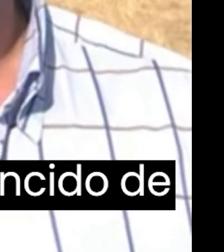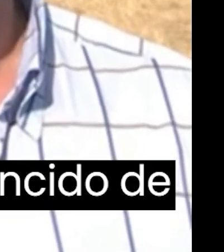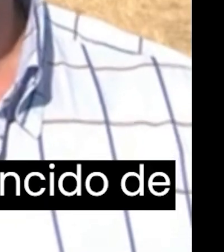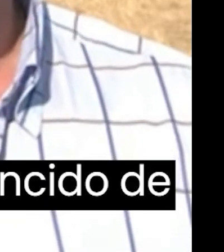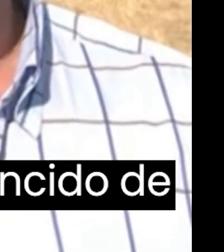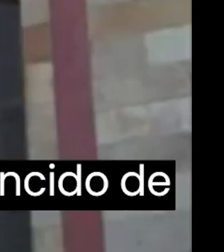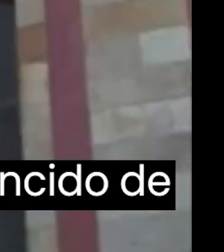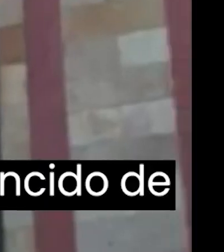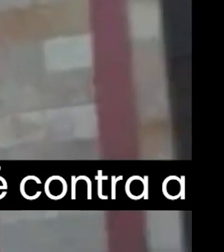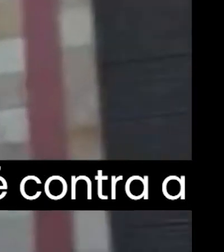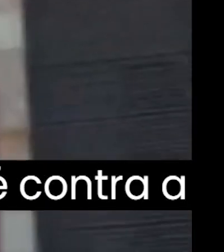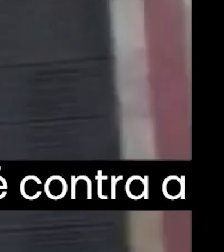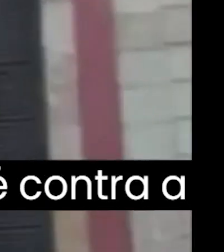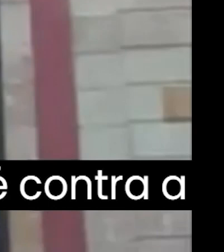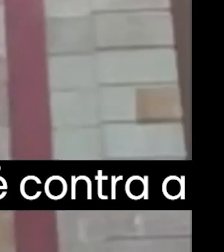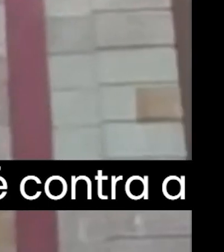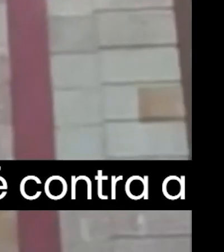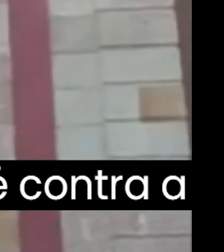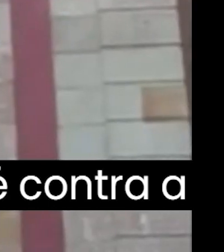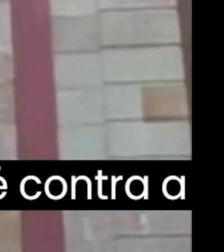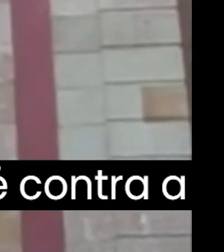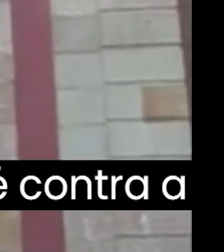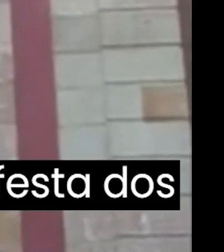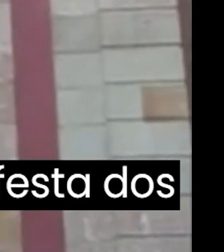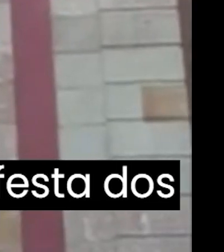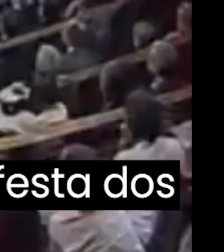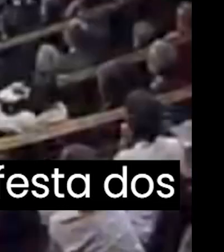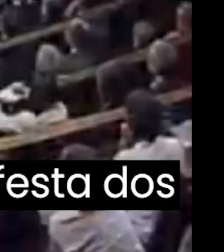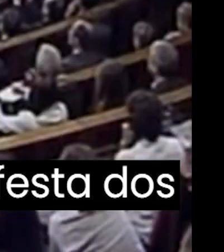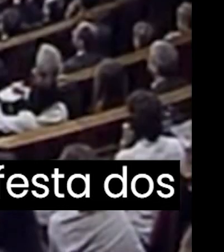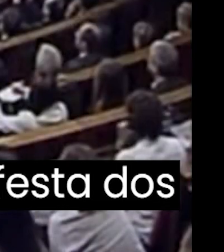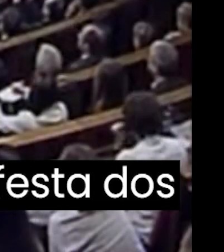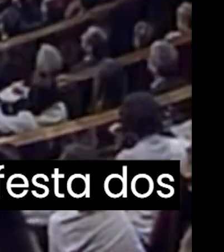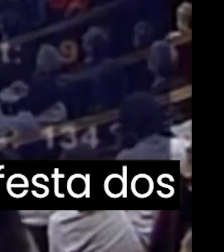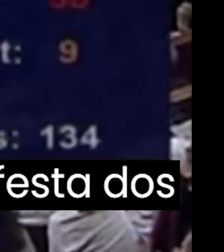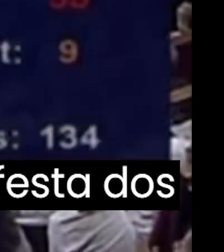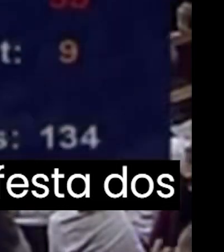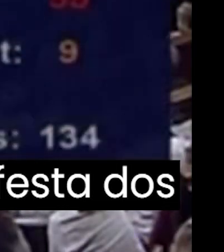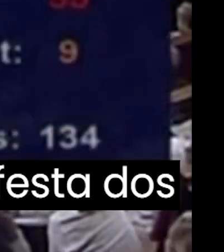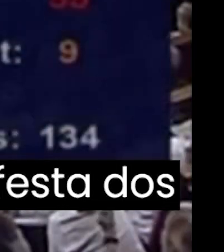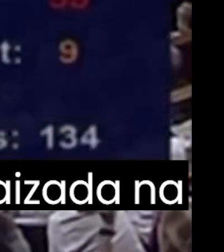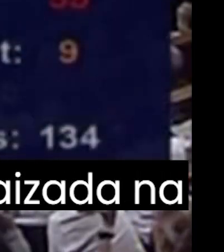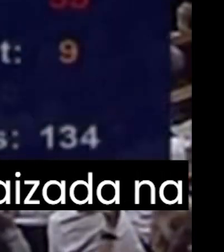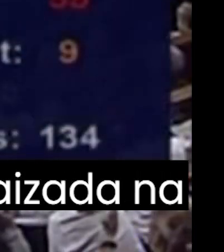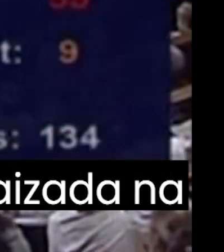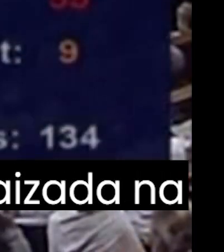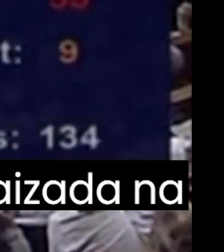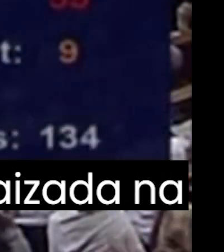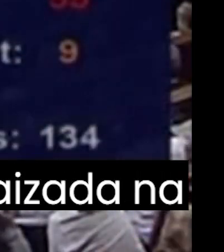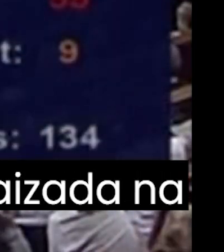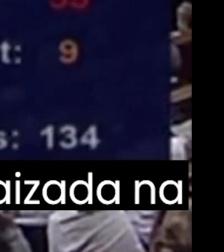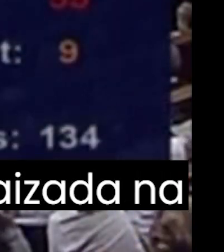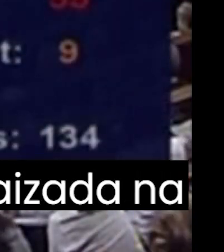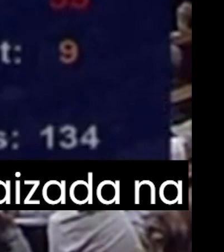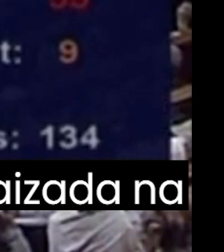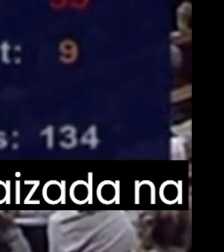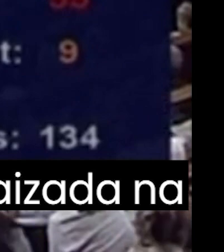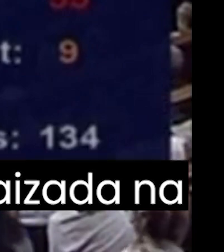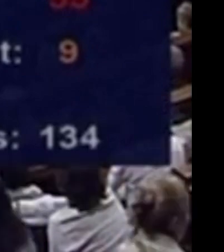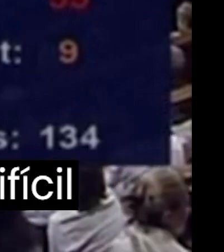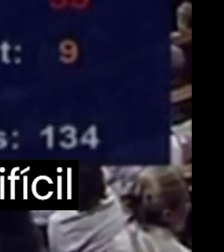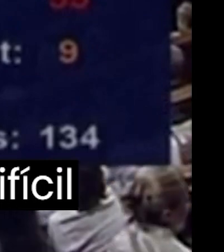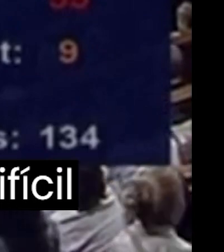estou convencido de que esta decisão da catalunha é contra a espanha e não de fato contra a festa dos touros a tourada está muito